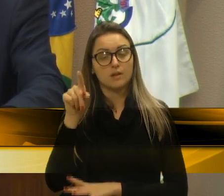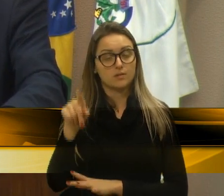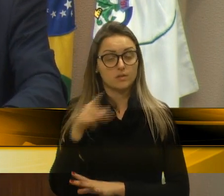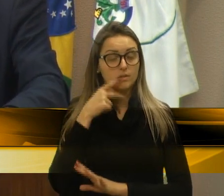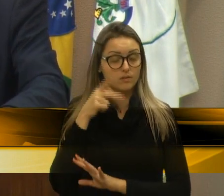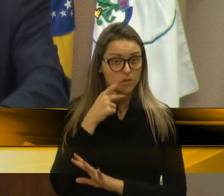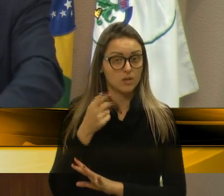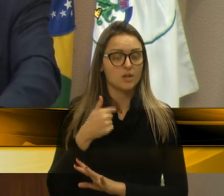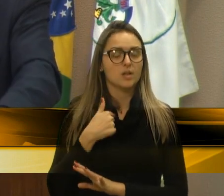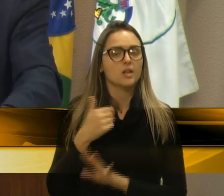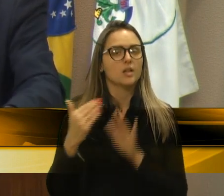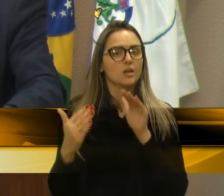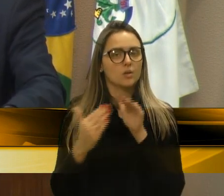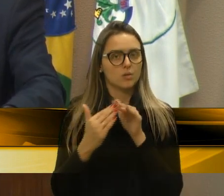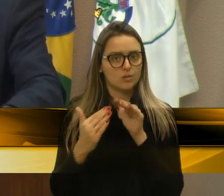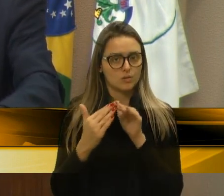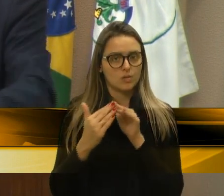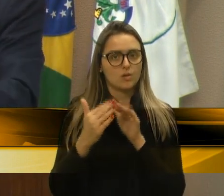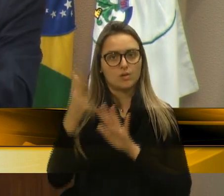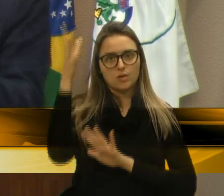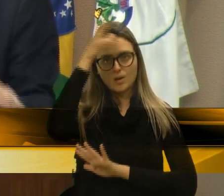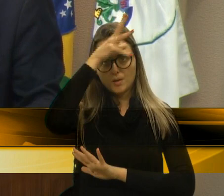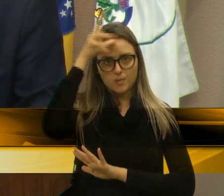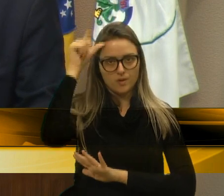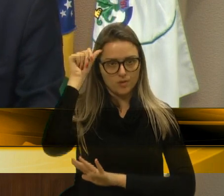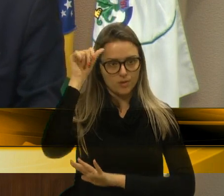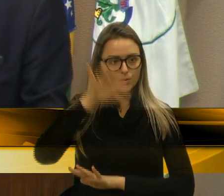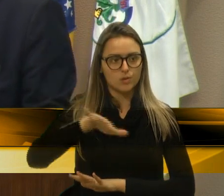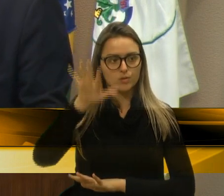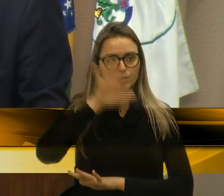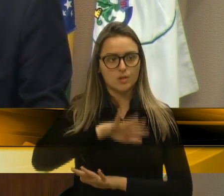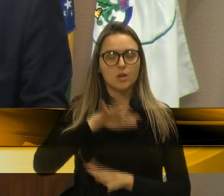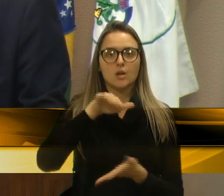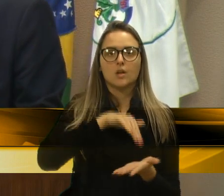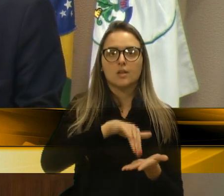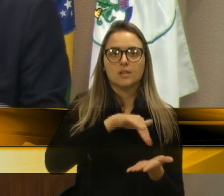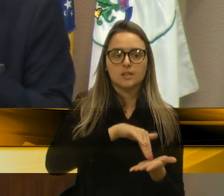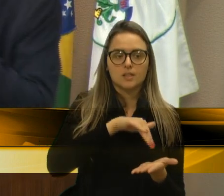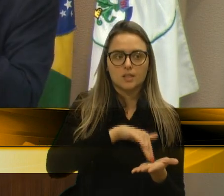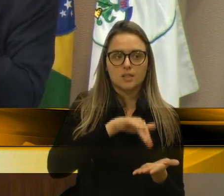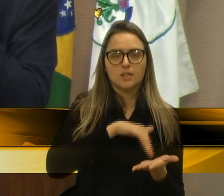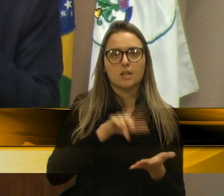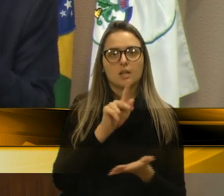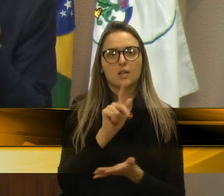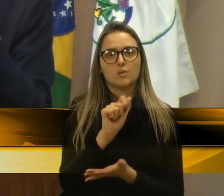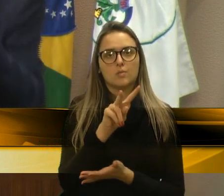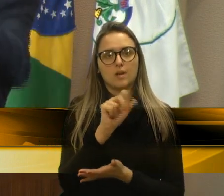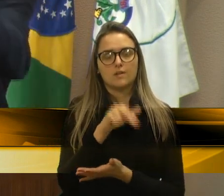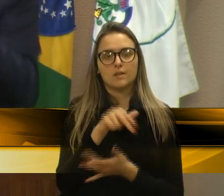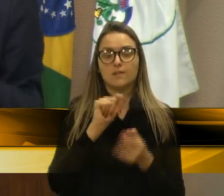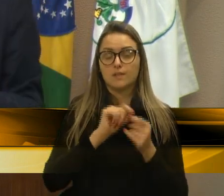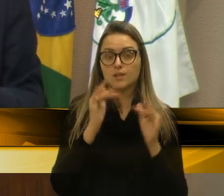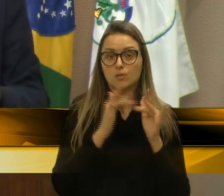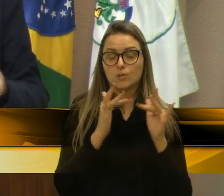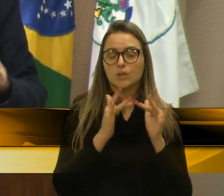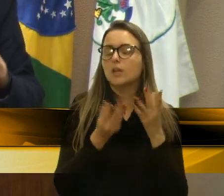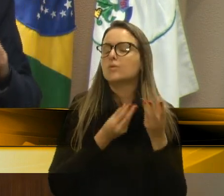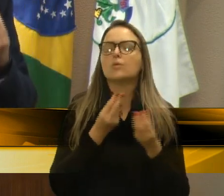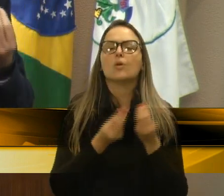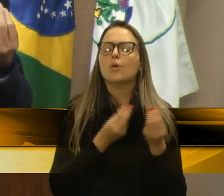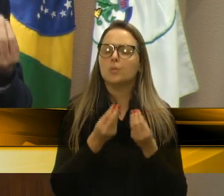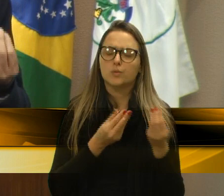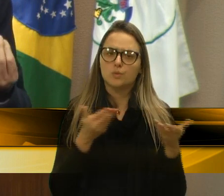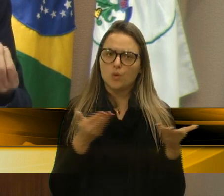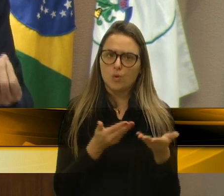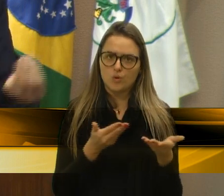vai, isso aí, o município, como um todo, o secretário, nós estamos pedindo para o secretário Pavão, como é que está, essa